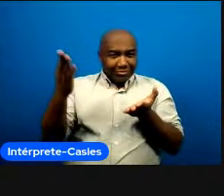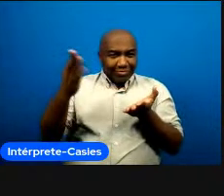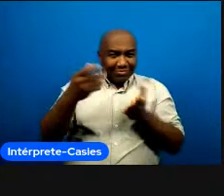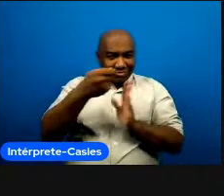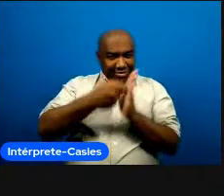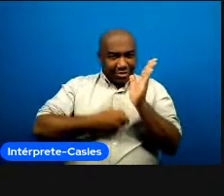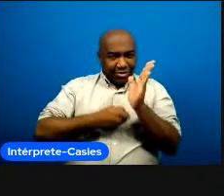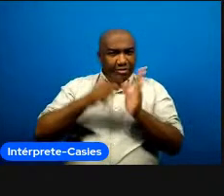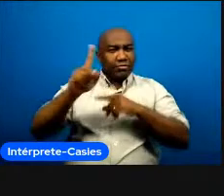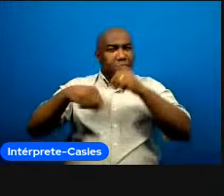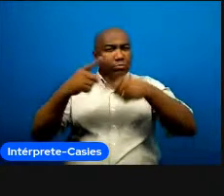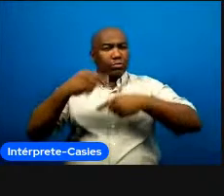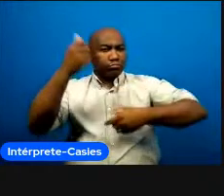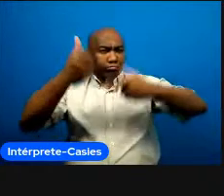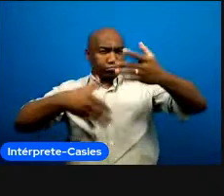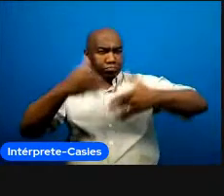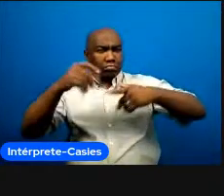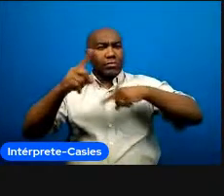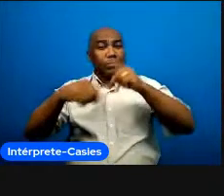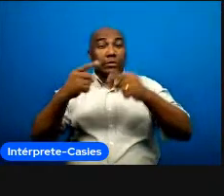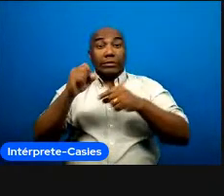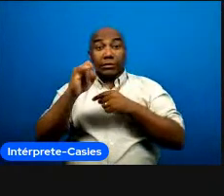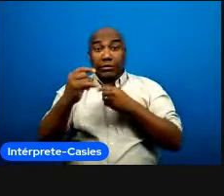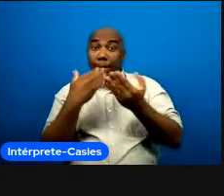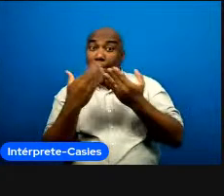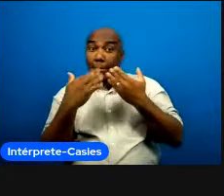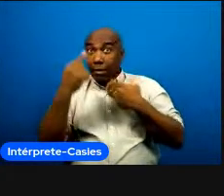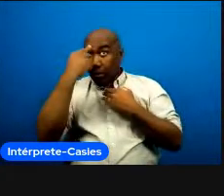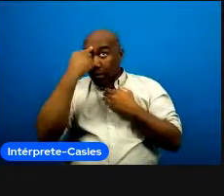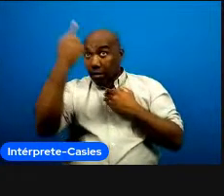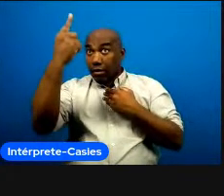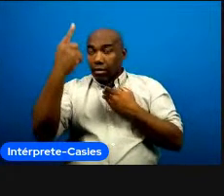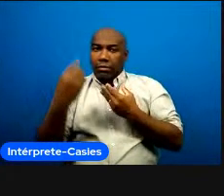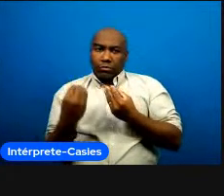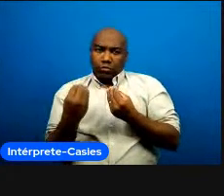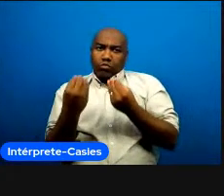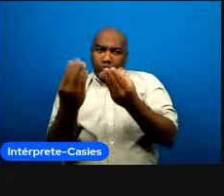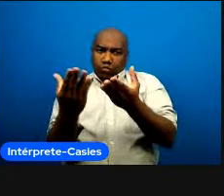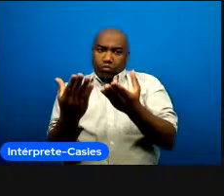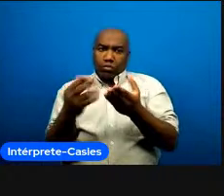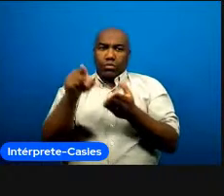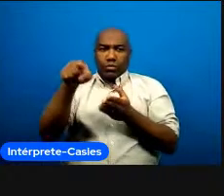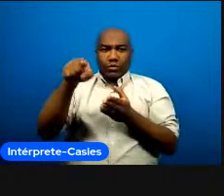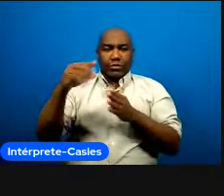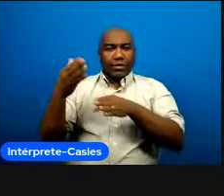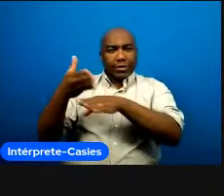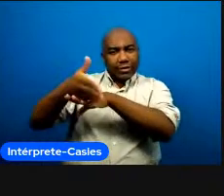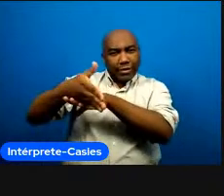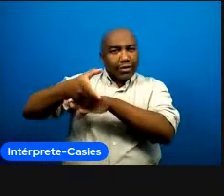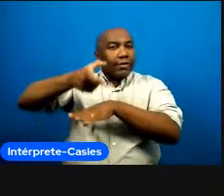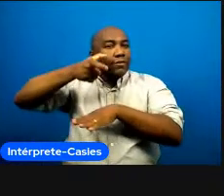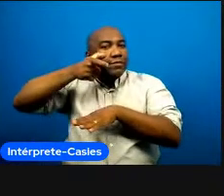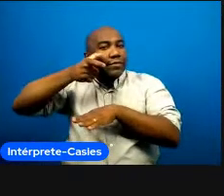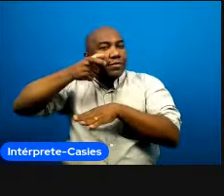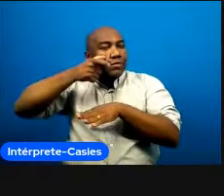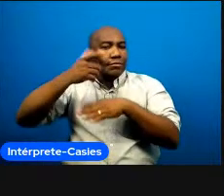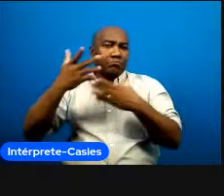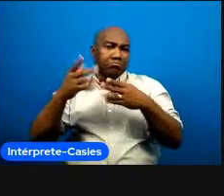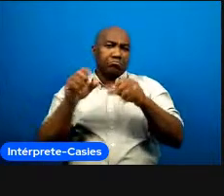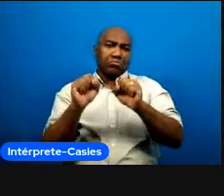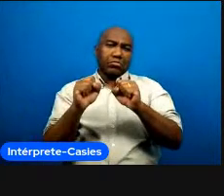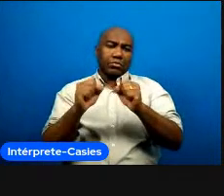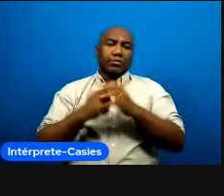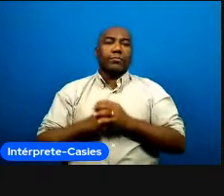lembrar na hora do bate-papo eu coloco o link lá no chat para vocês se alguém caçar e puder puder dar essa ajudinha também já facilita a vida de todo mundo